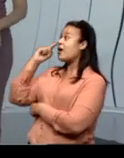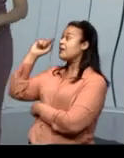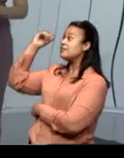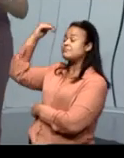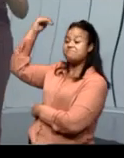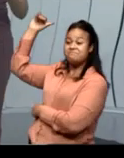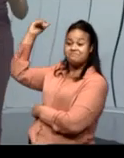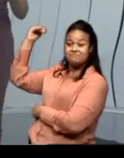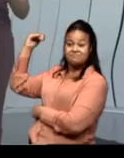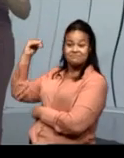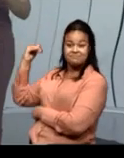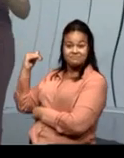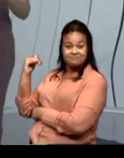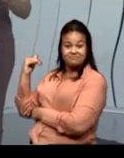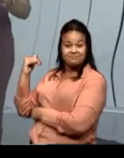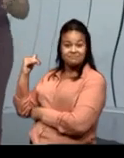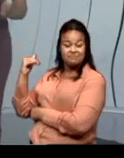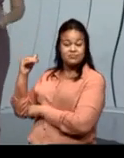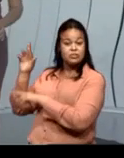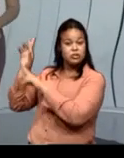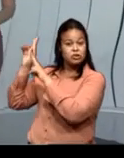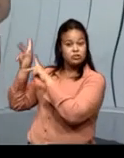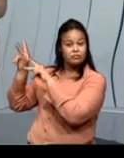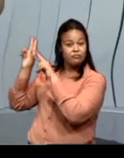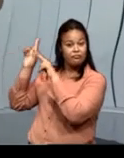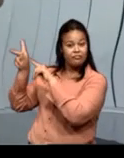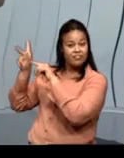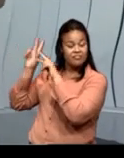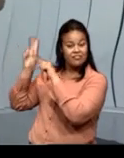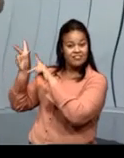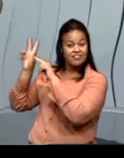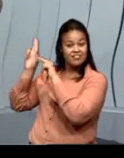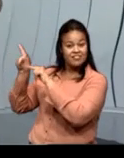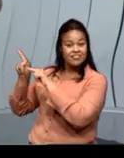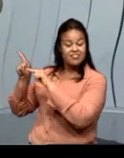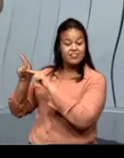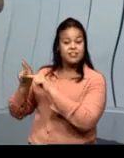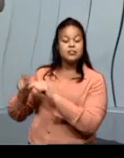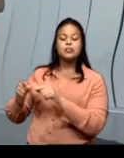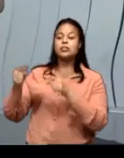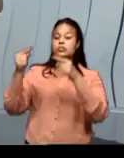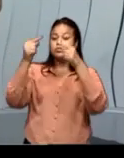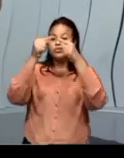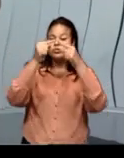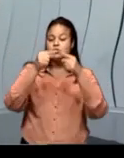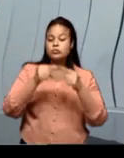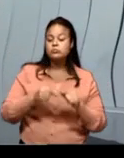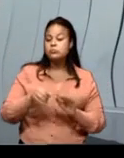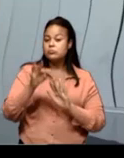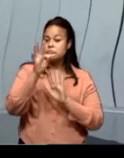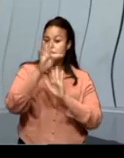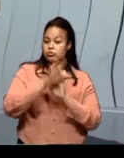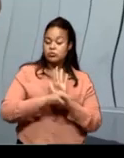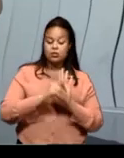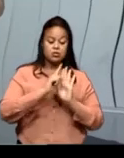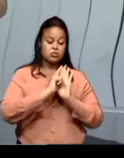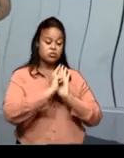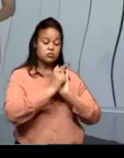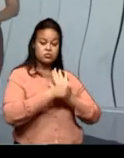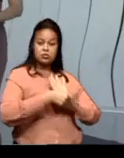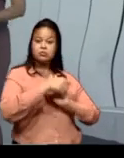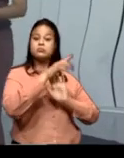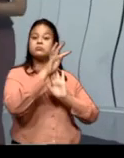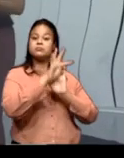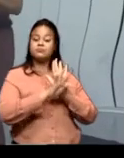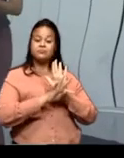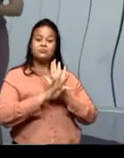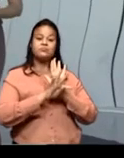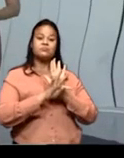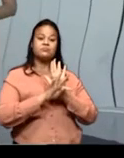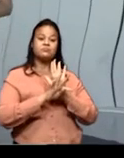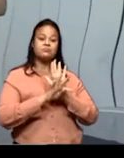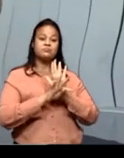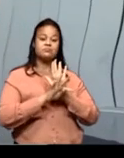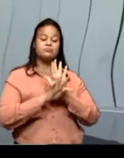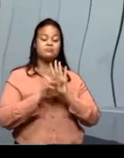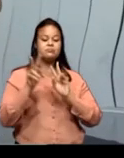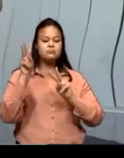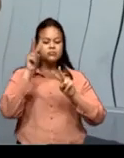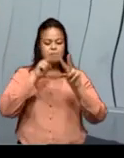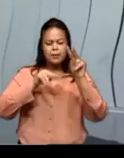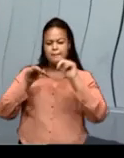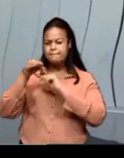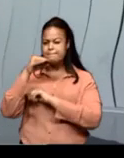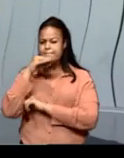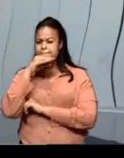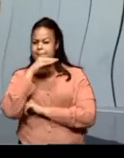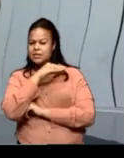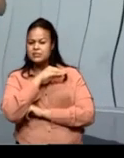hoje essa questão dessa diferença entre tipo textual e gênero textual. Nós vimos que os gêneros